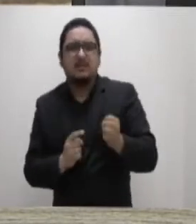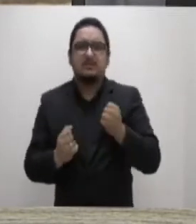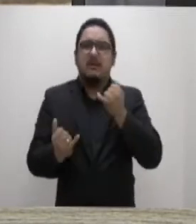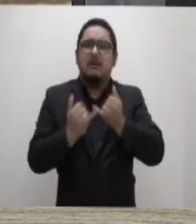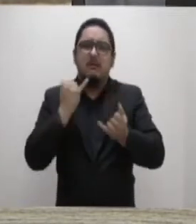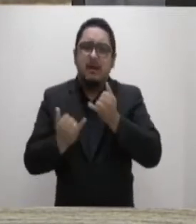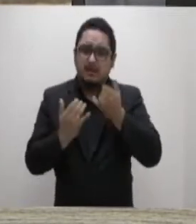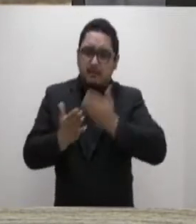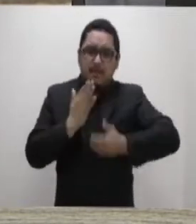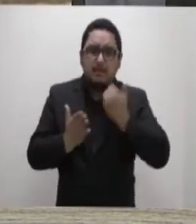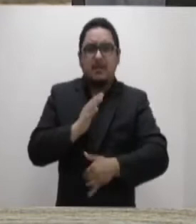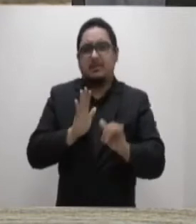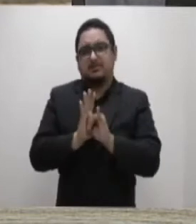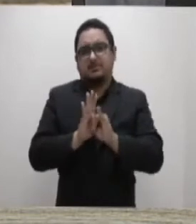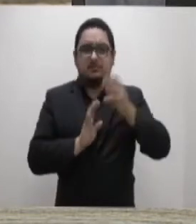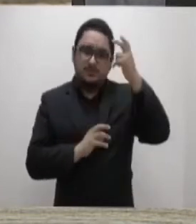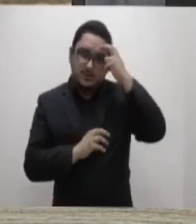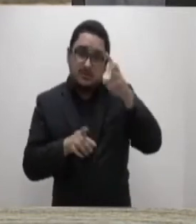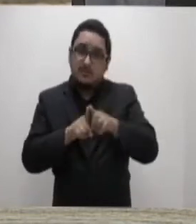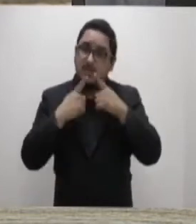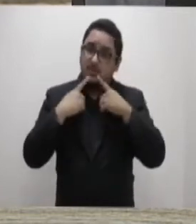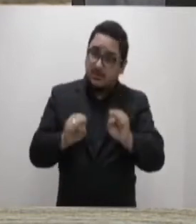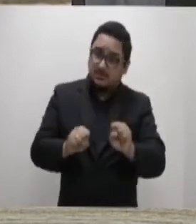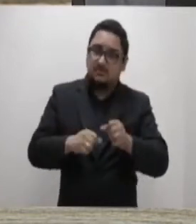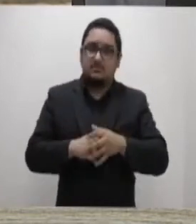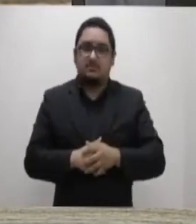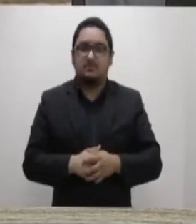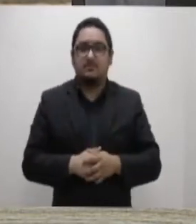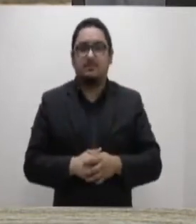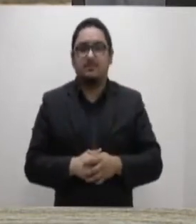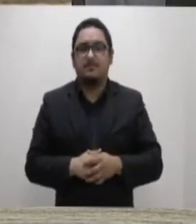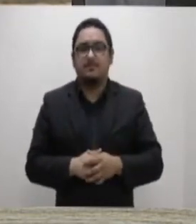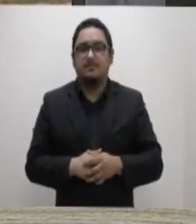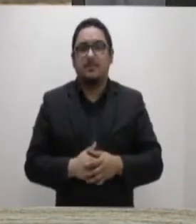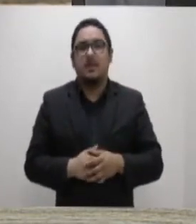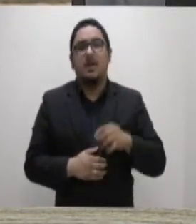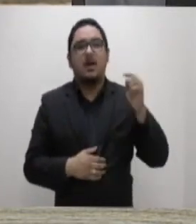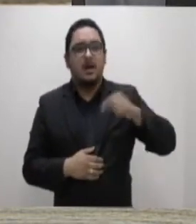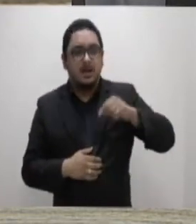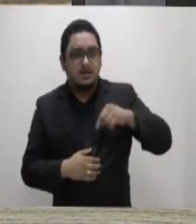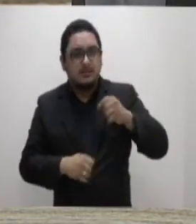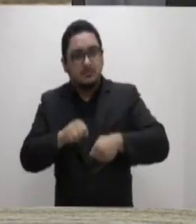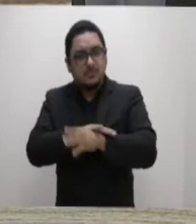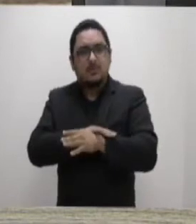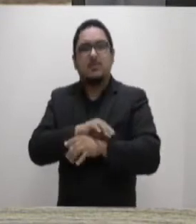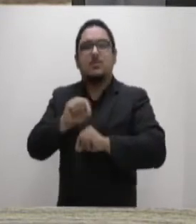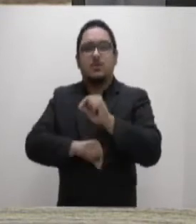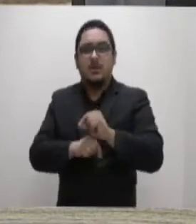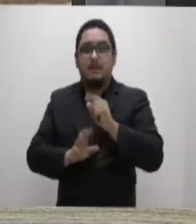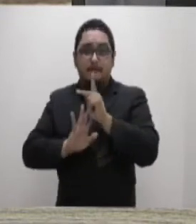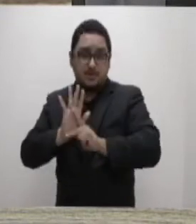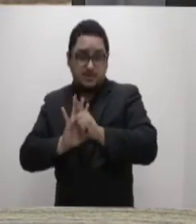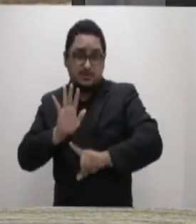perda de identidade cultural e linguista. Estou ingressando aqui na casa com um projeto de lei